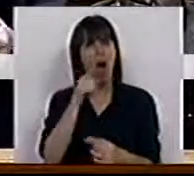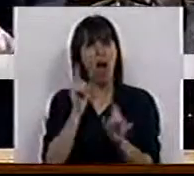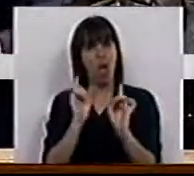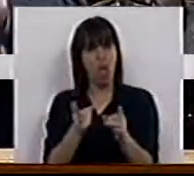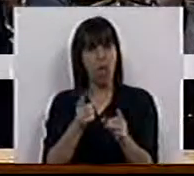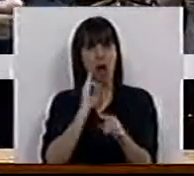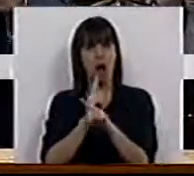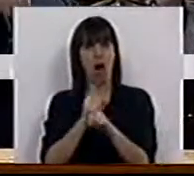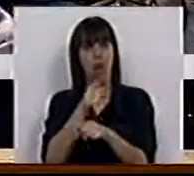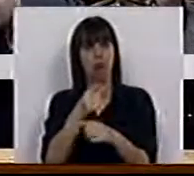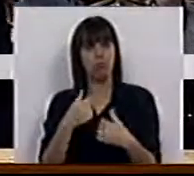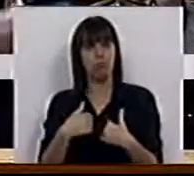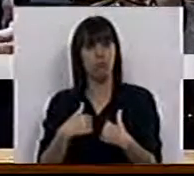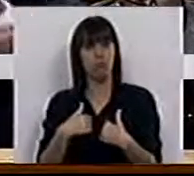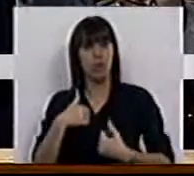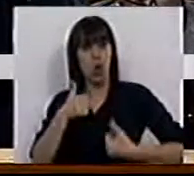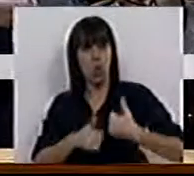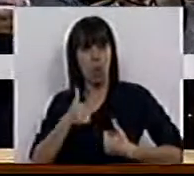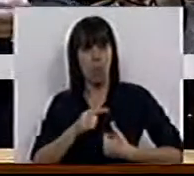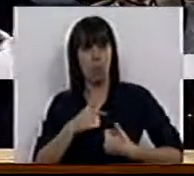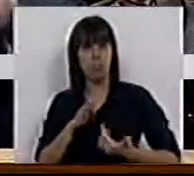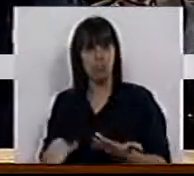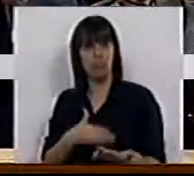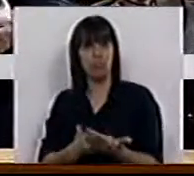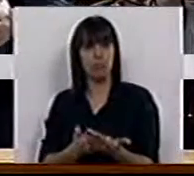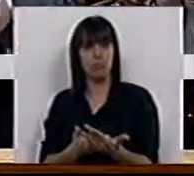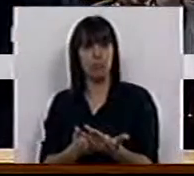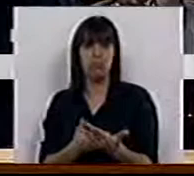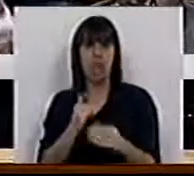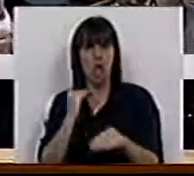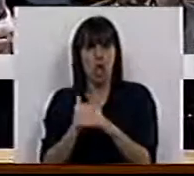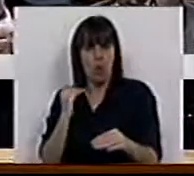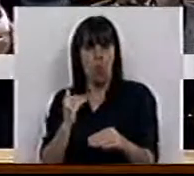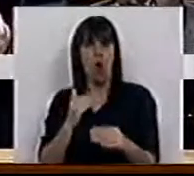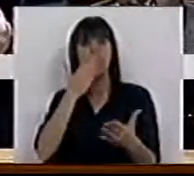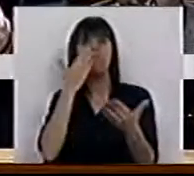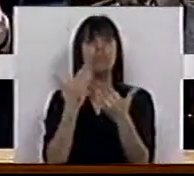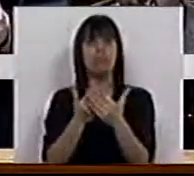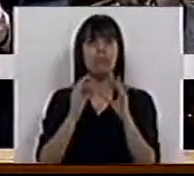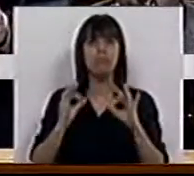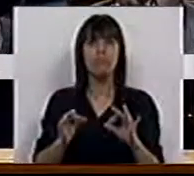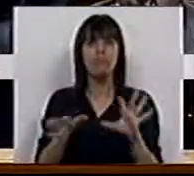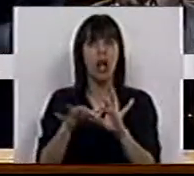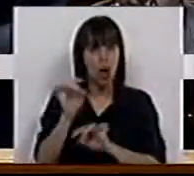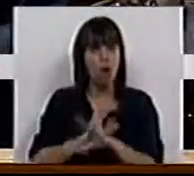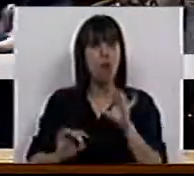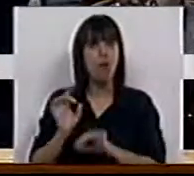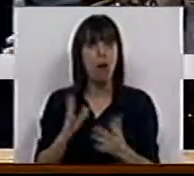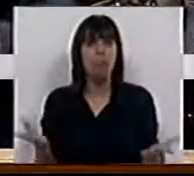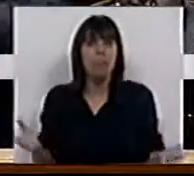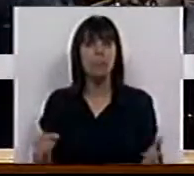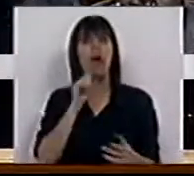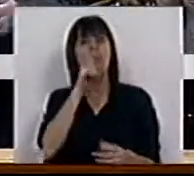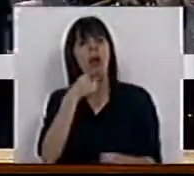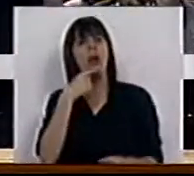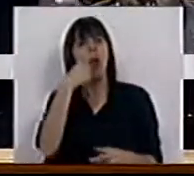é com isso que nós vamos competir, apresentar e igualar e confrontar em termos europeus? Bem,